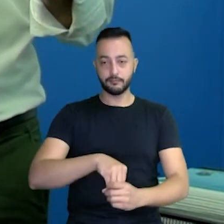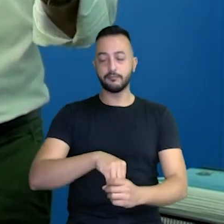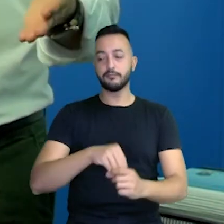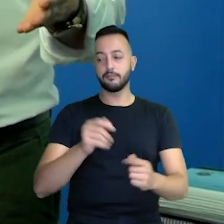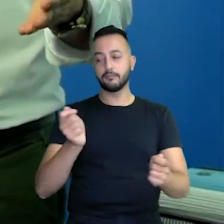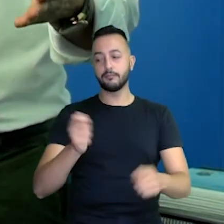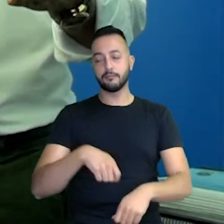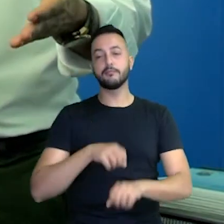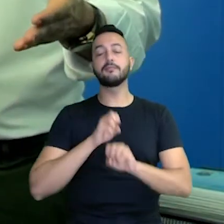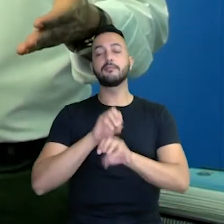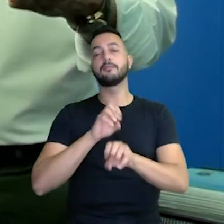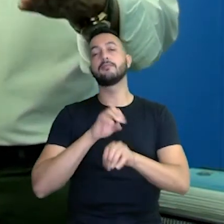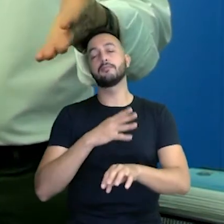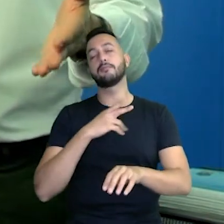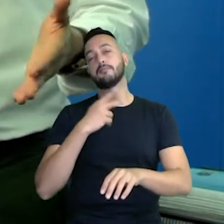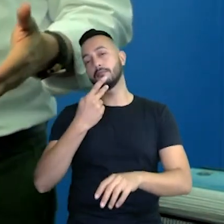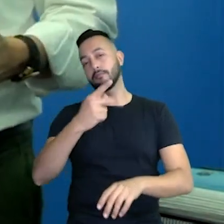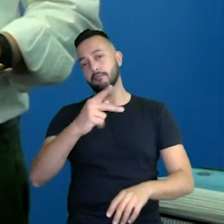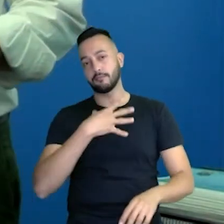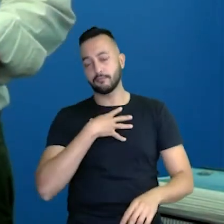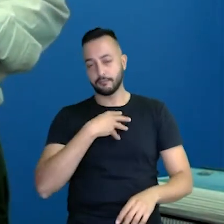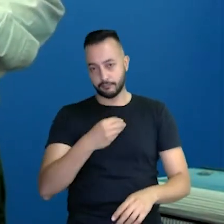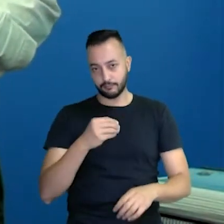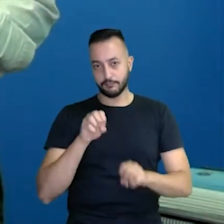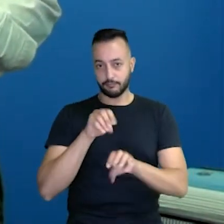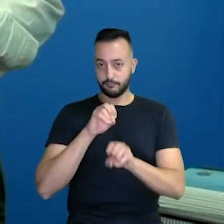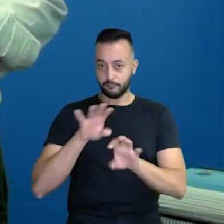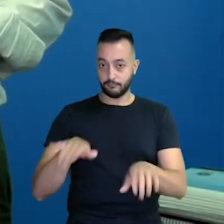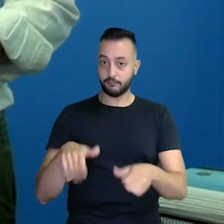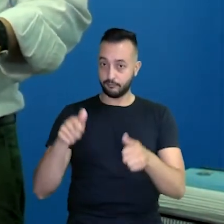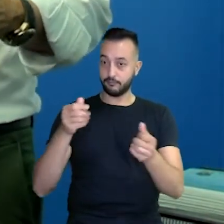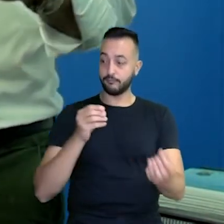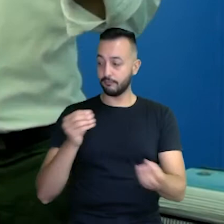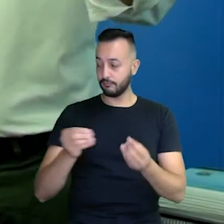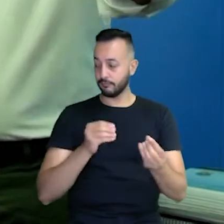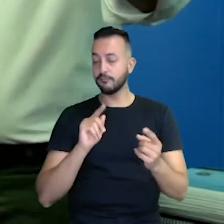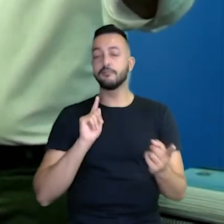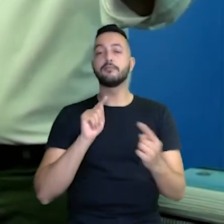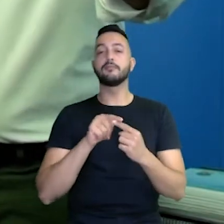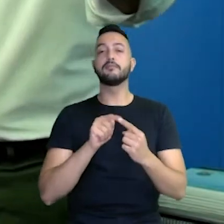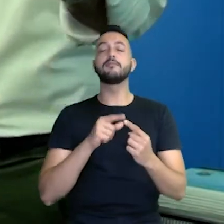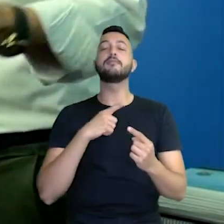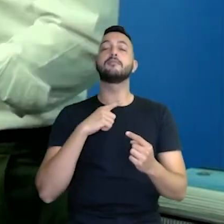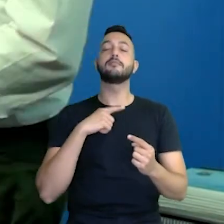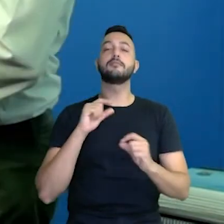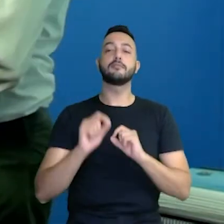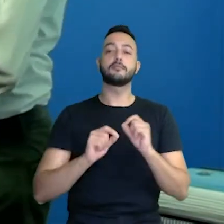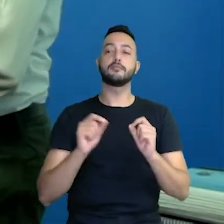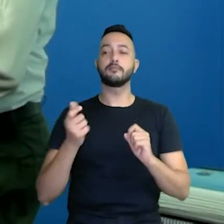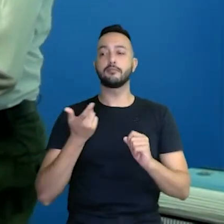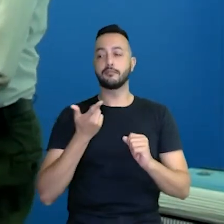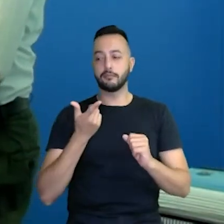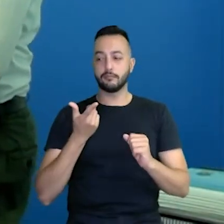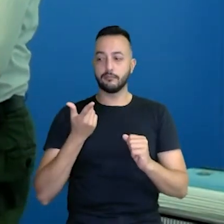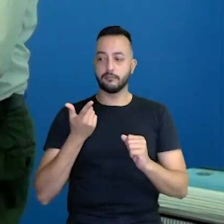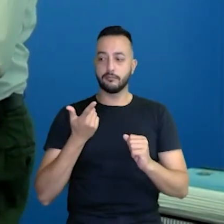o ensino do seu filho, da sua filha, melhore. Exatamente, nós temos um outro